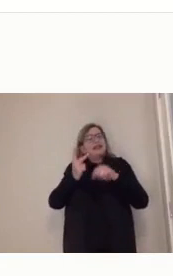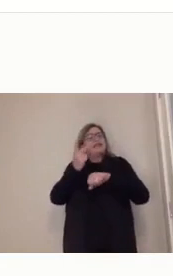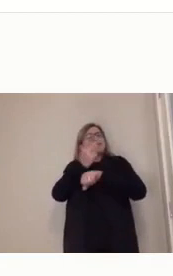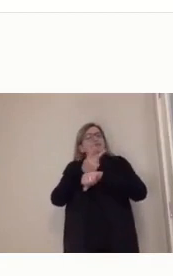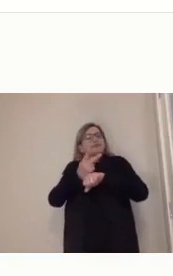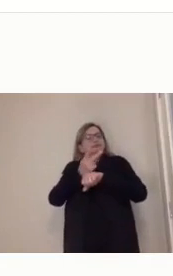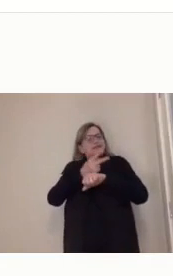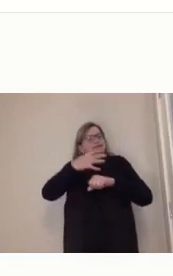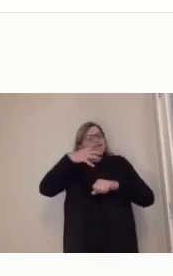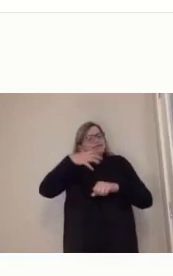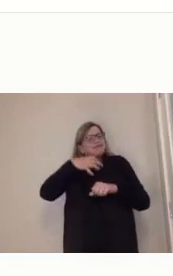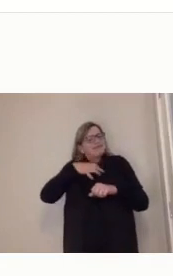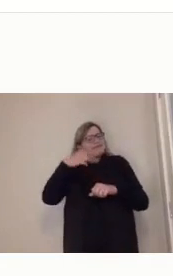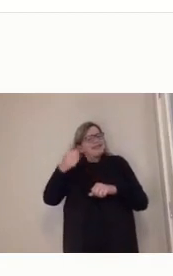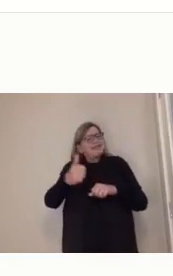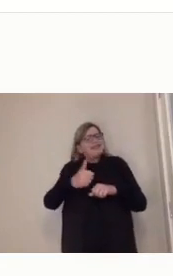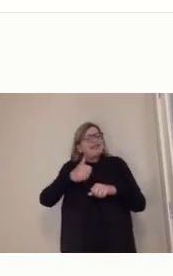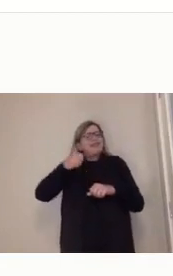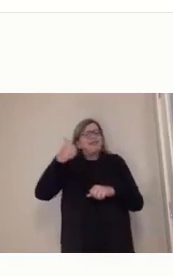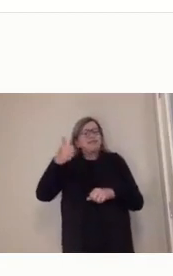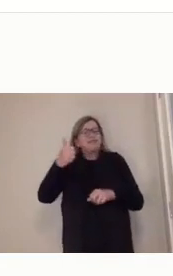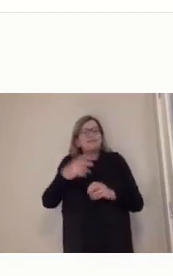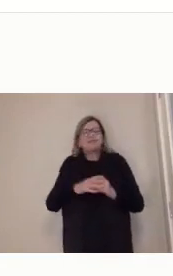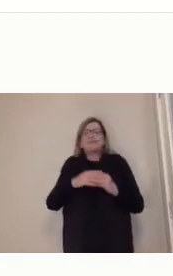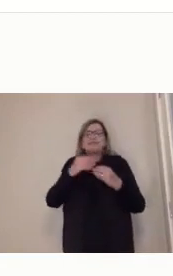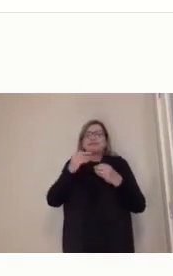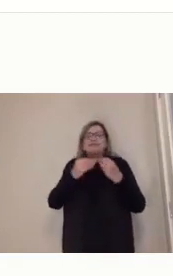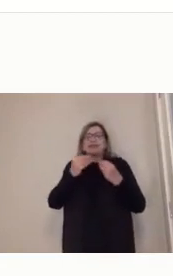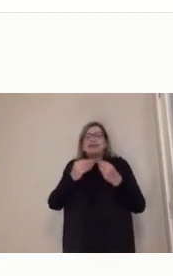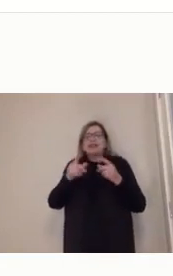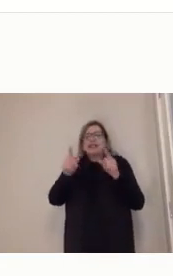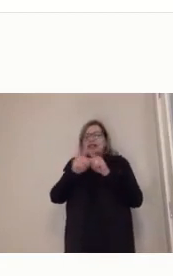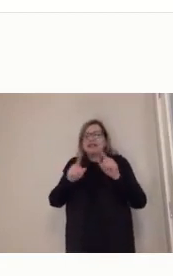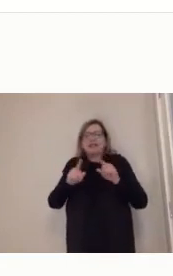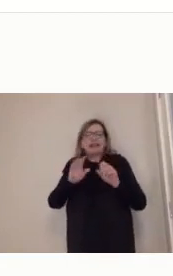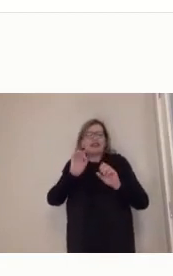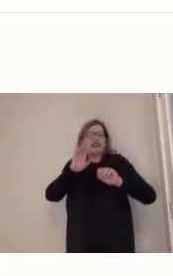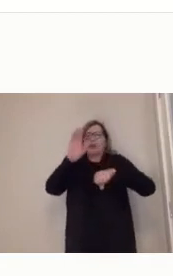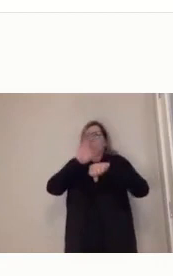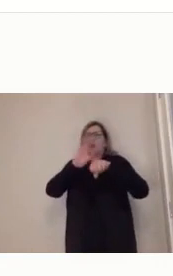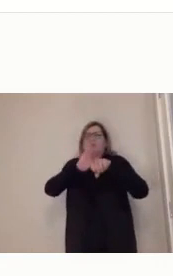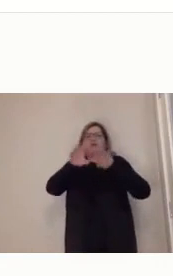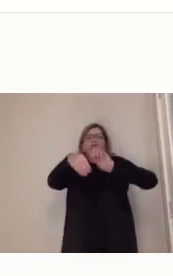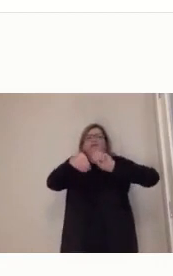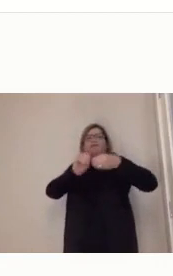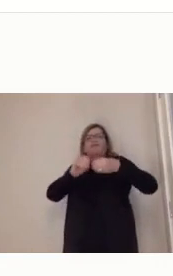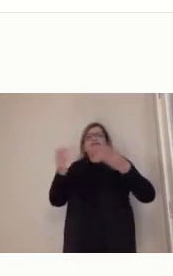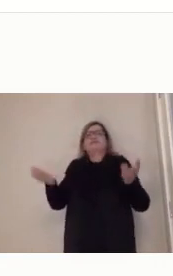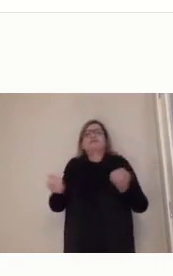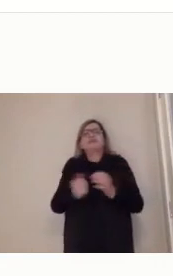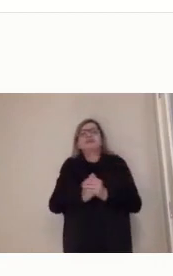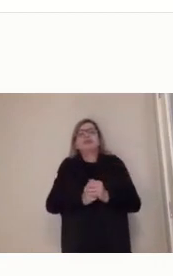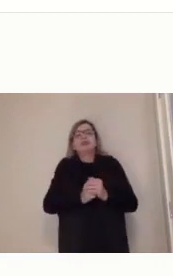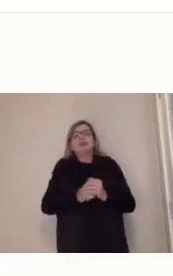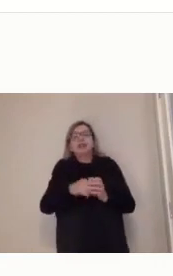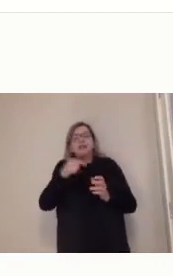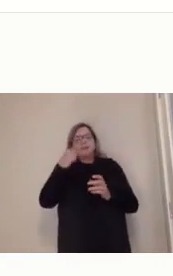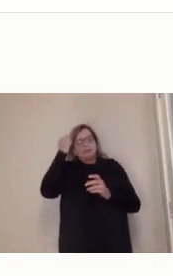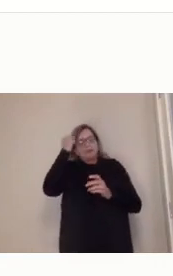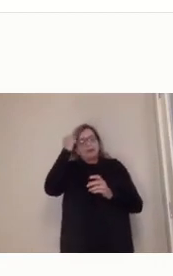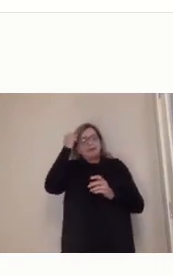Eu creio que são isso, são pessoas já extremamente comprometidas com o próprio conhecimento.